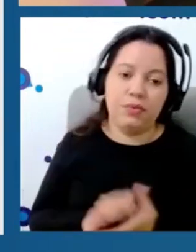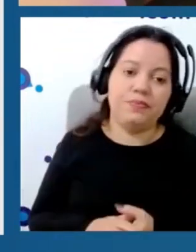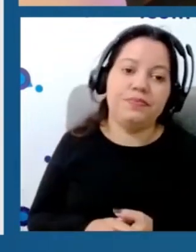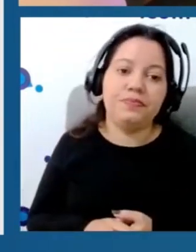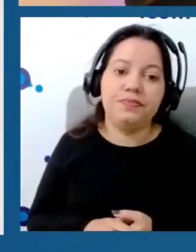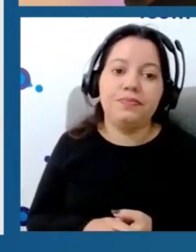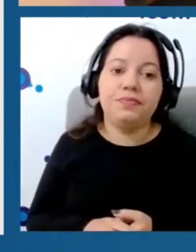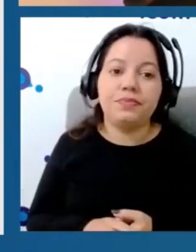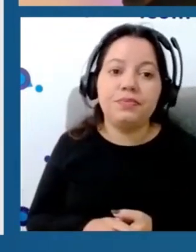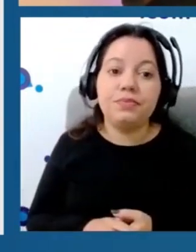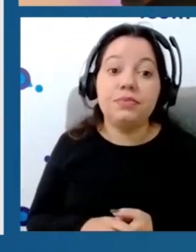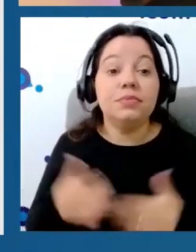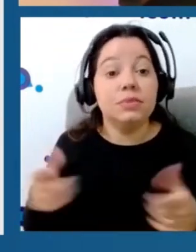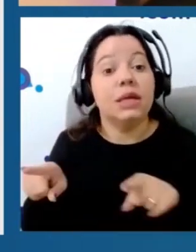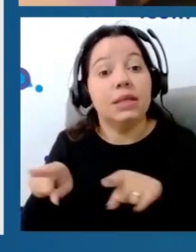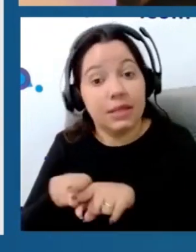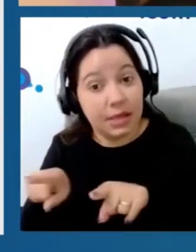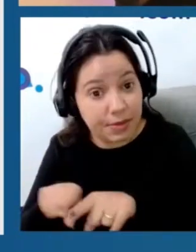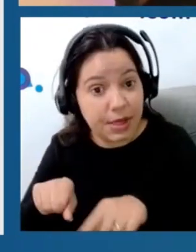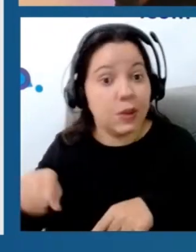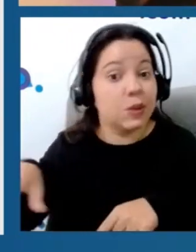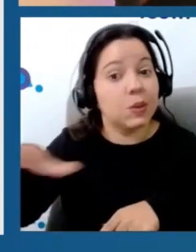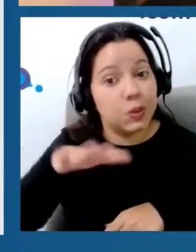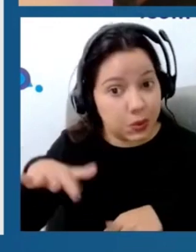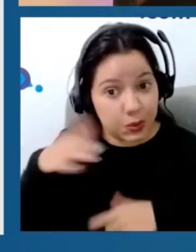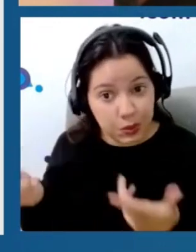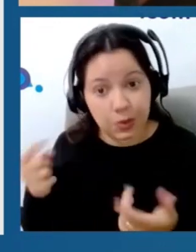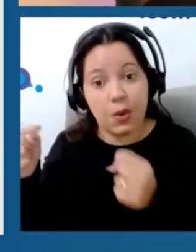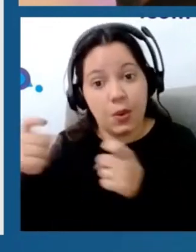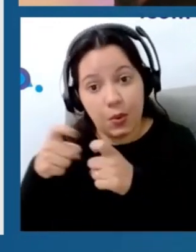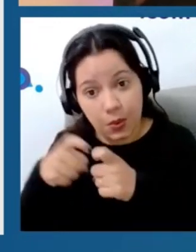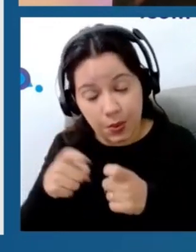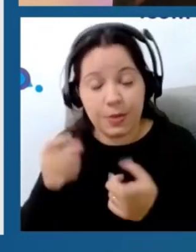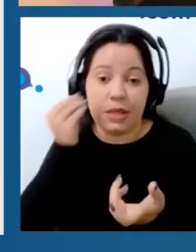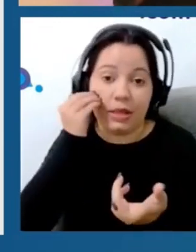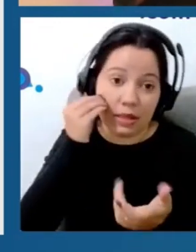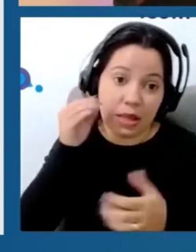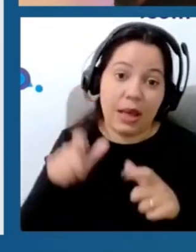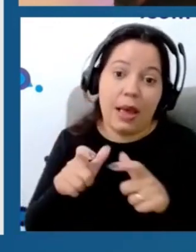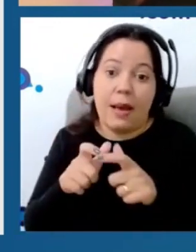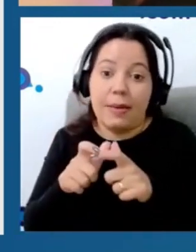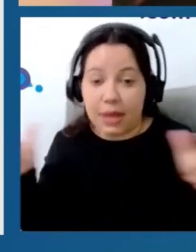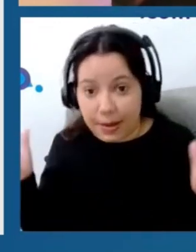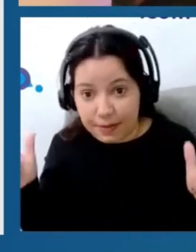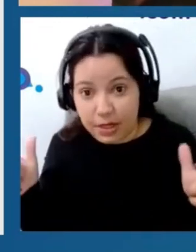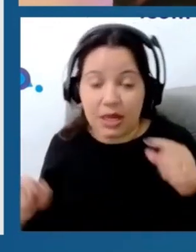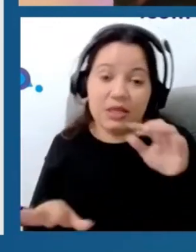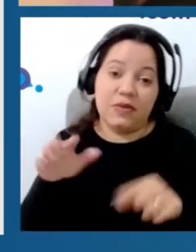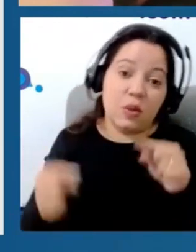E questões metodológicas que são inerentes a todos os ensaios clínicos, como tamanho amostral inadequado, foi